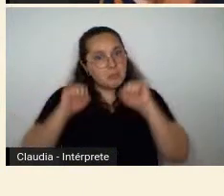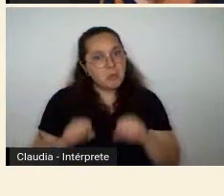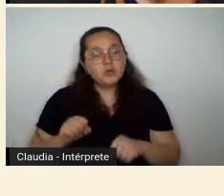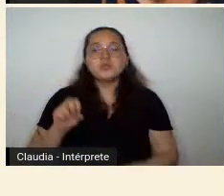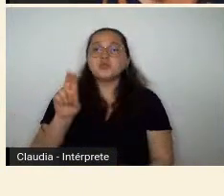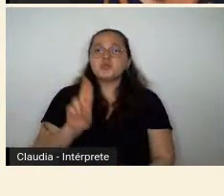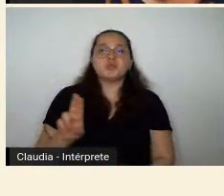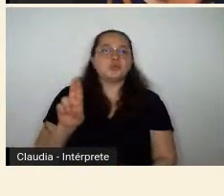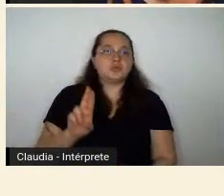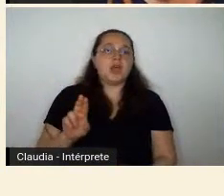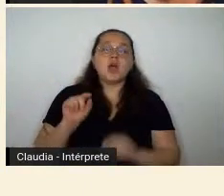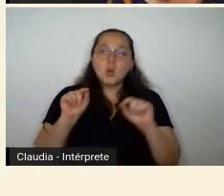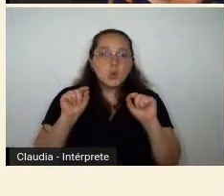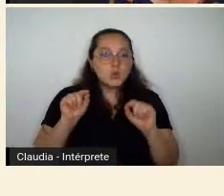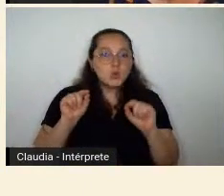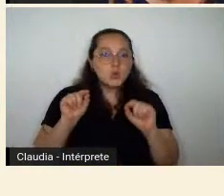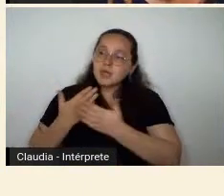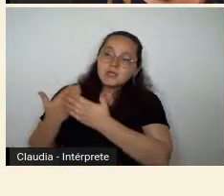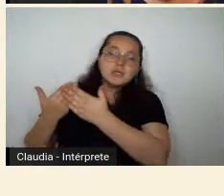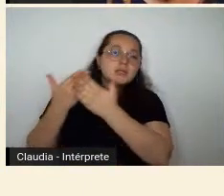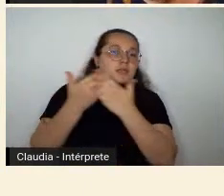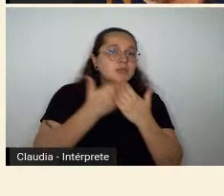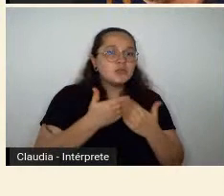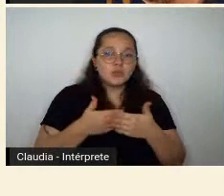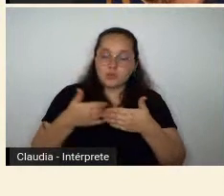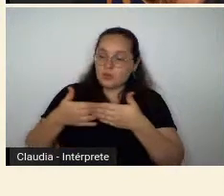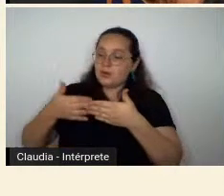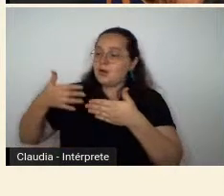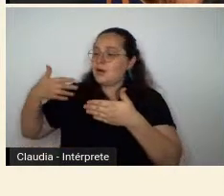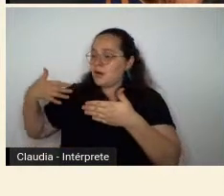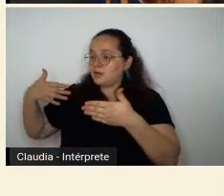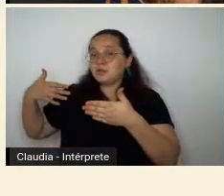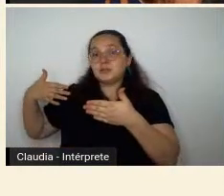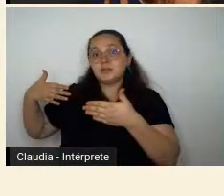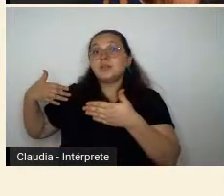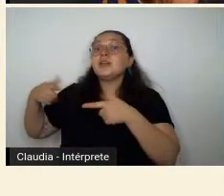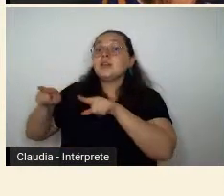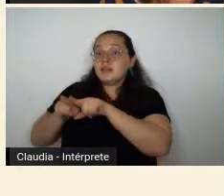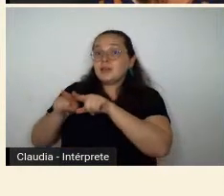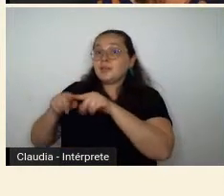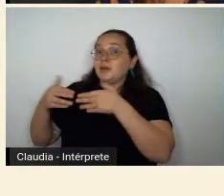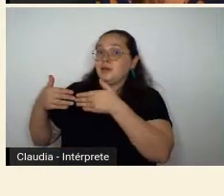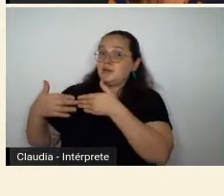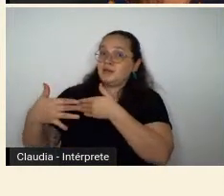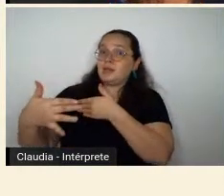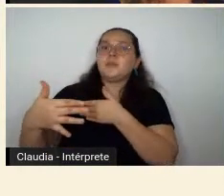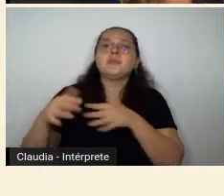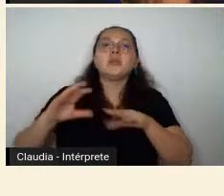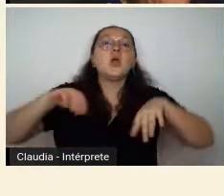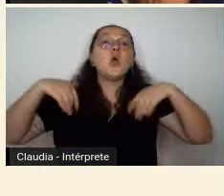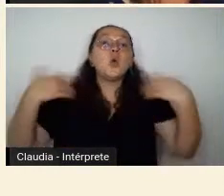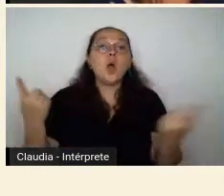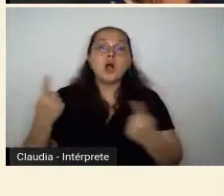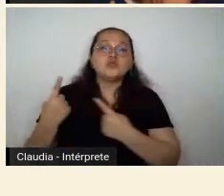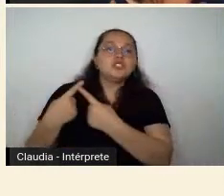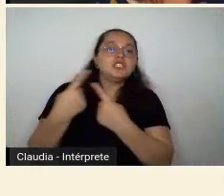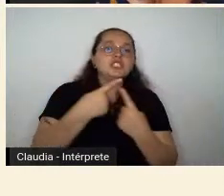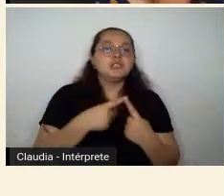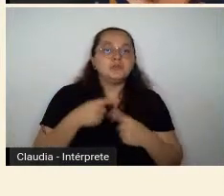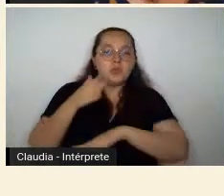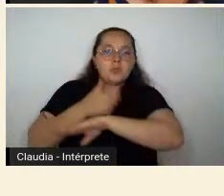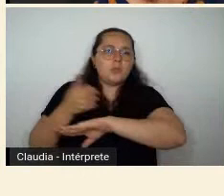amparar em estudos que nos antecederam para escolher qual modernismo podemos falar ou queremos falar.